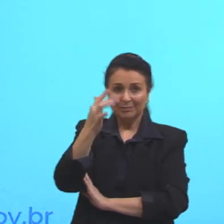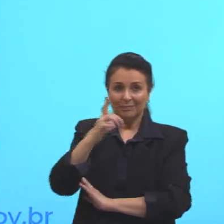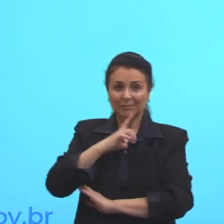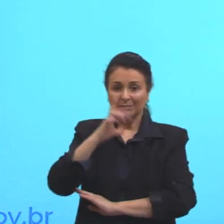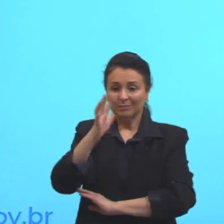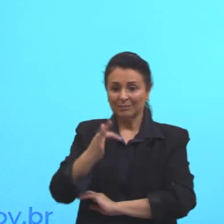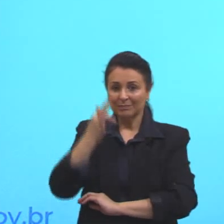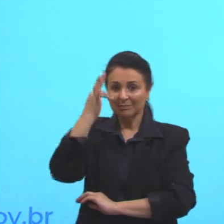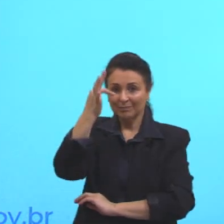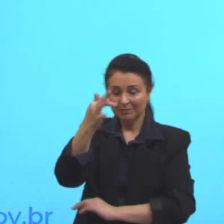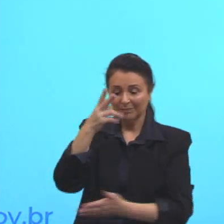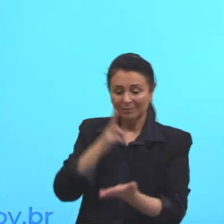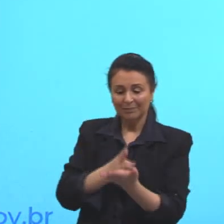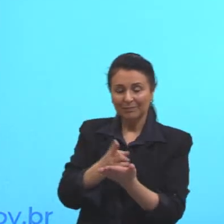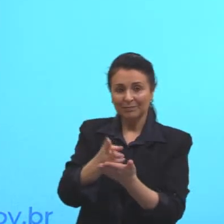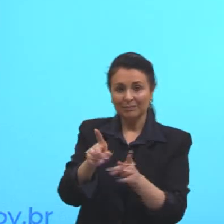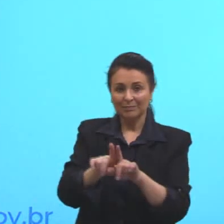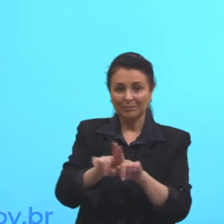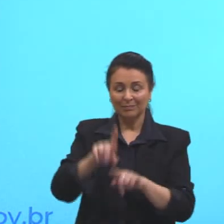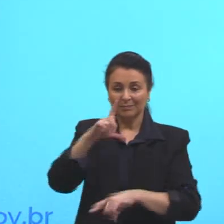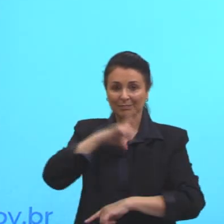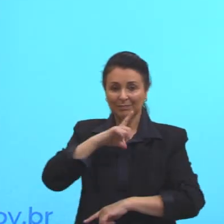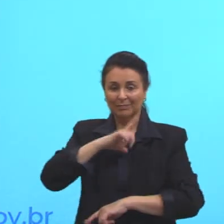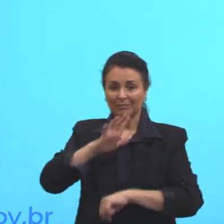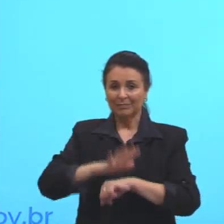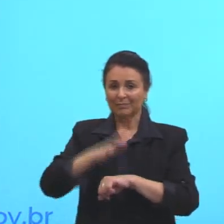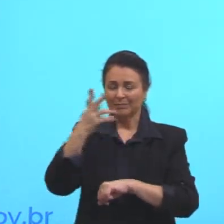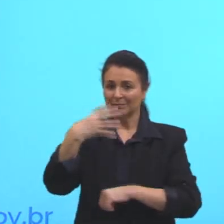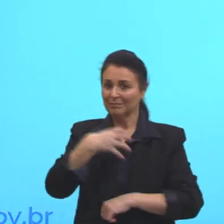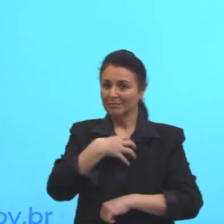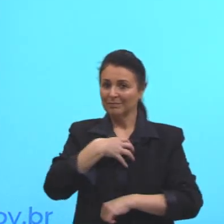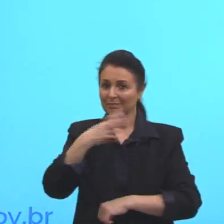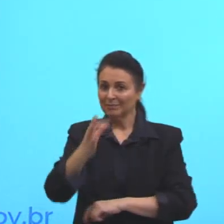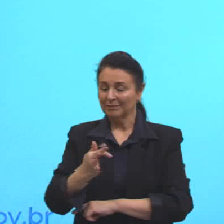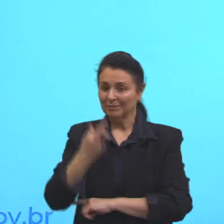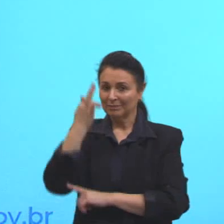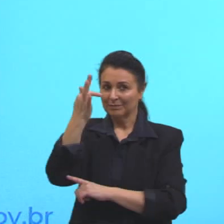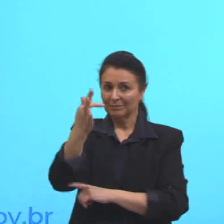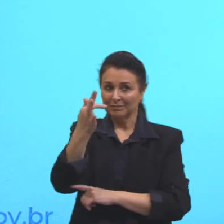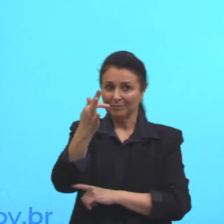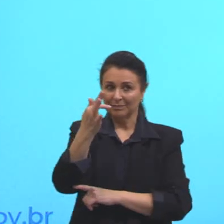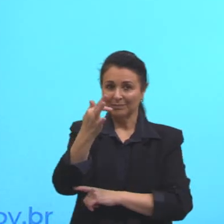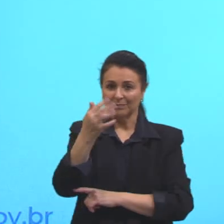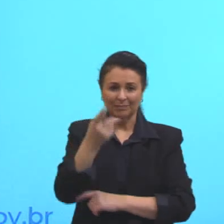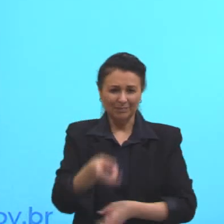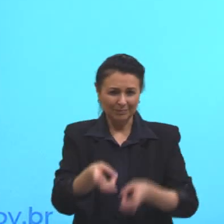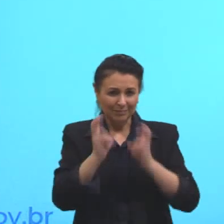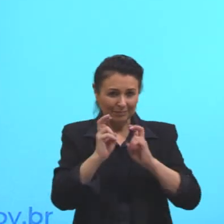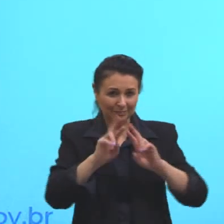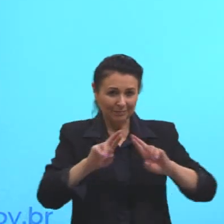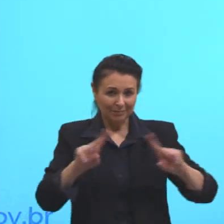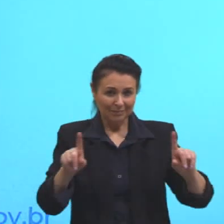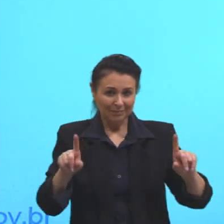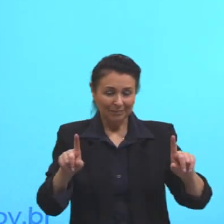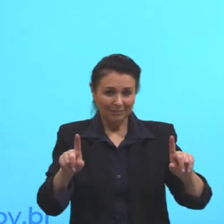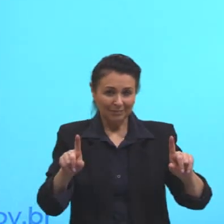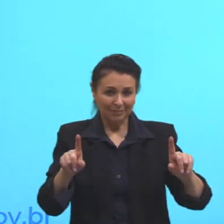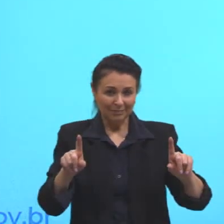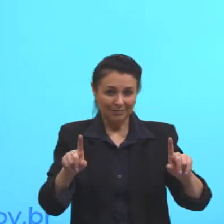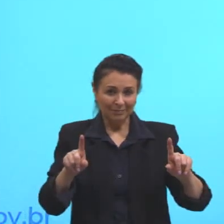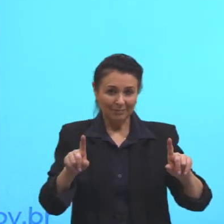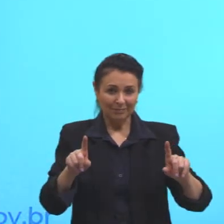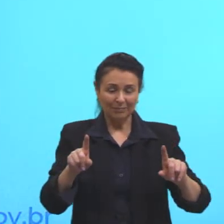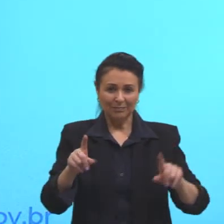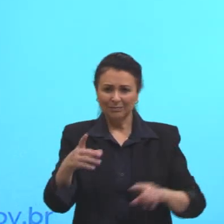o futuro contínuo, aqui nós temos mais uma forma de futuro. Estão vendo a diferença? O contain, que é o